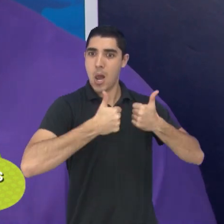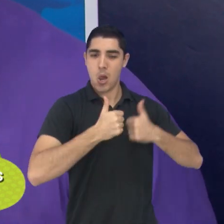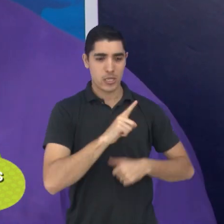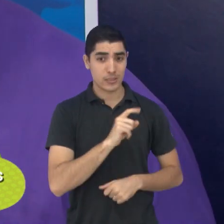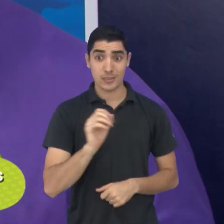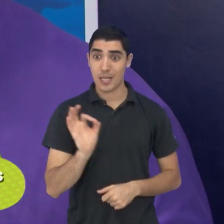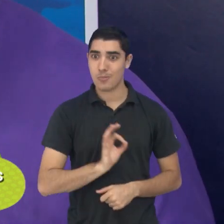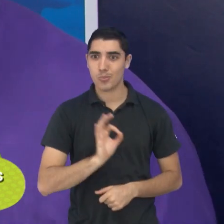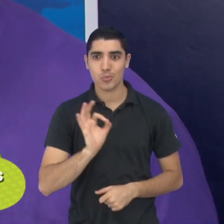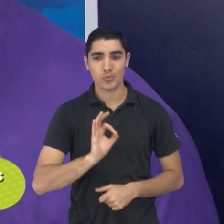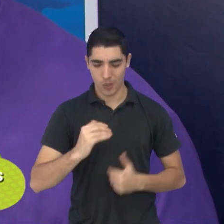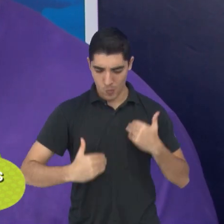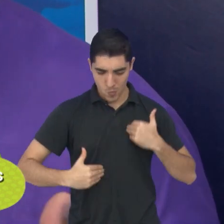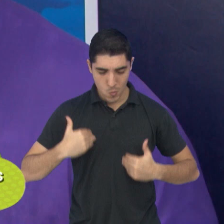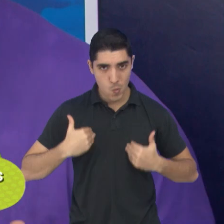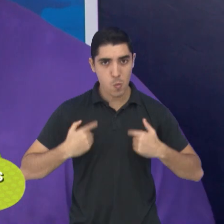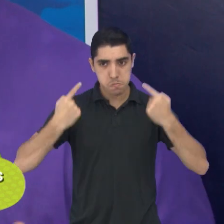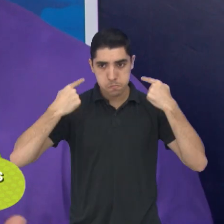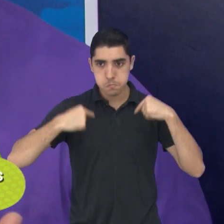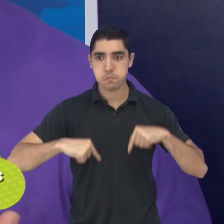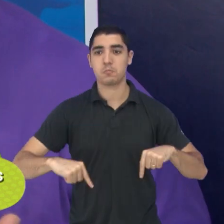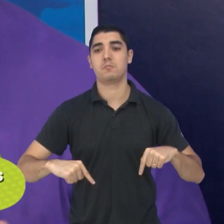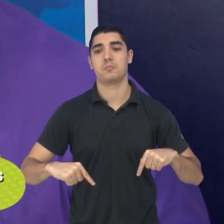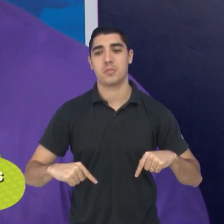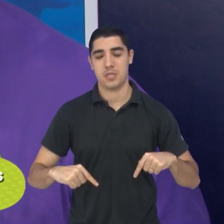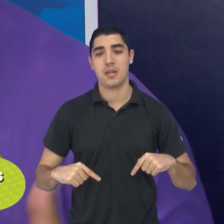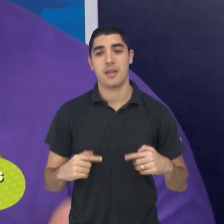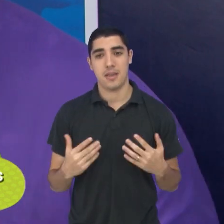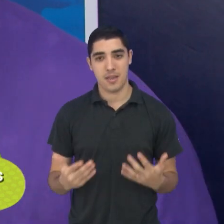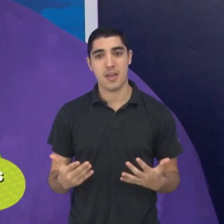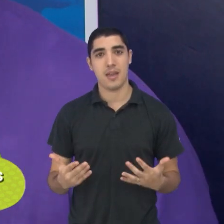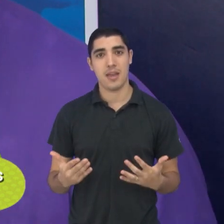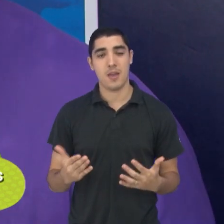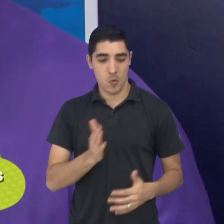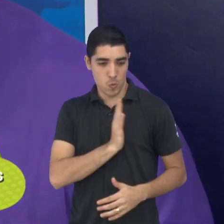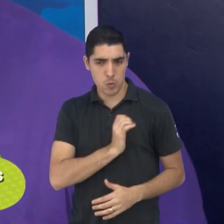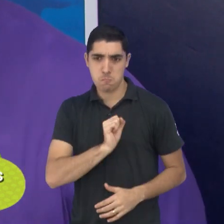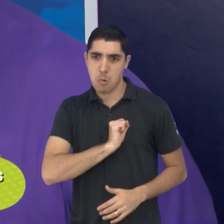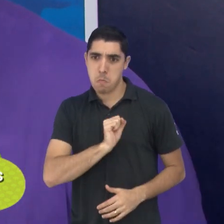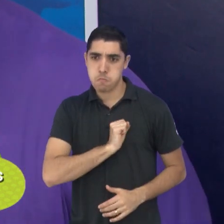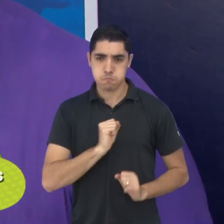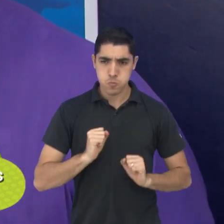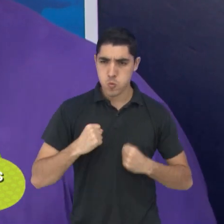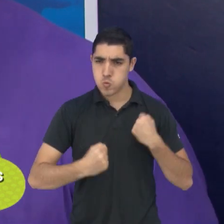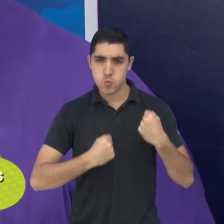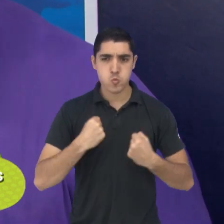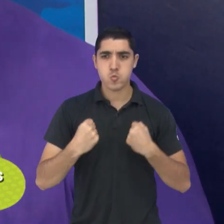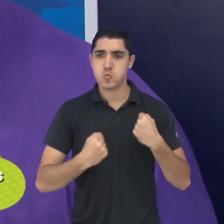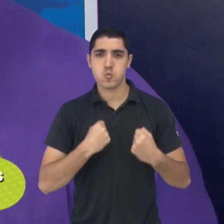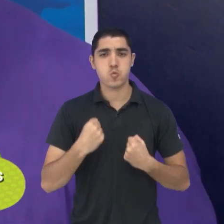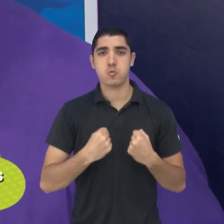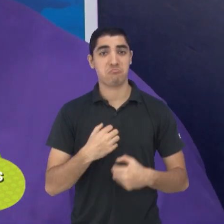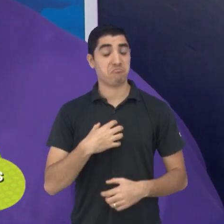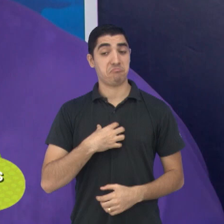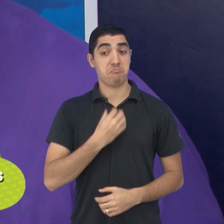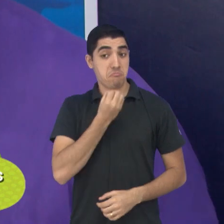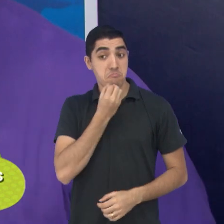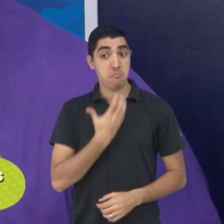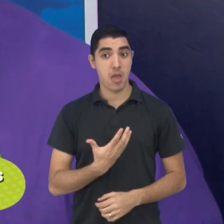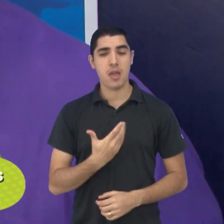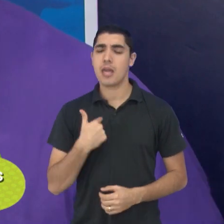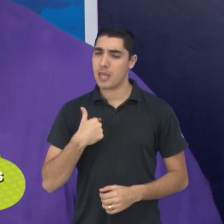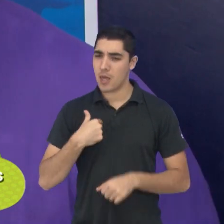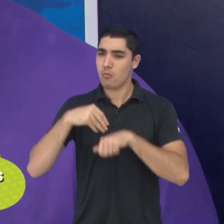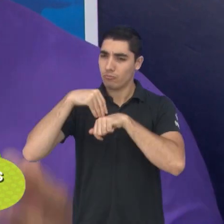físico, meu... como é que fala? Meu cardio, né? Nos jogos. Indico a